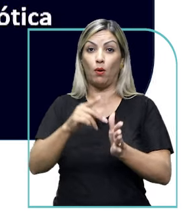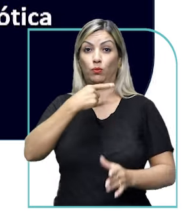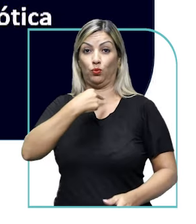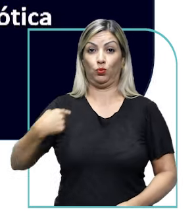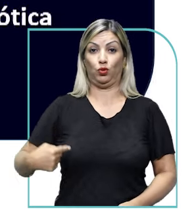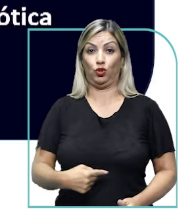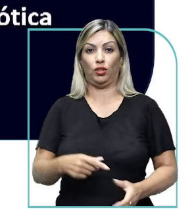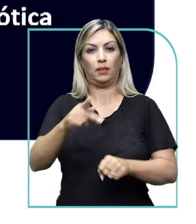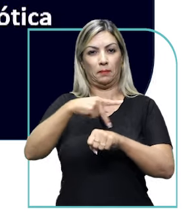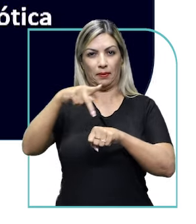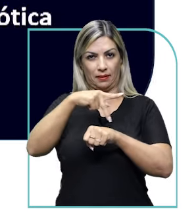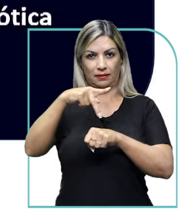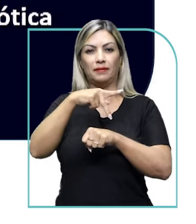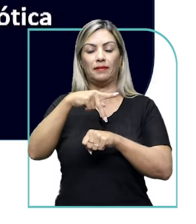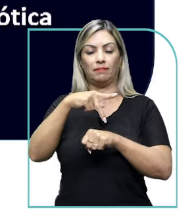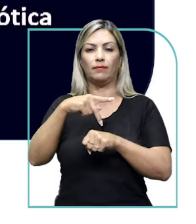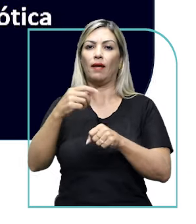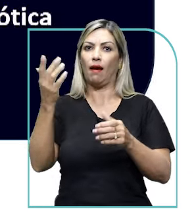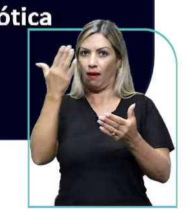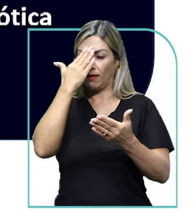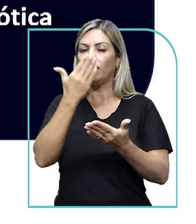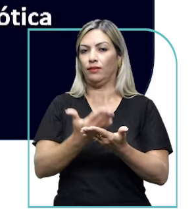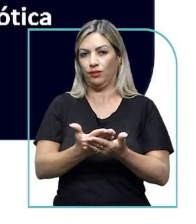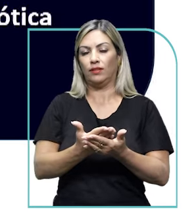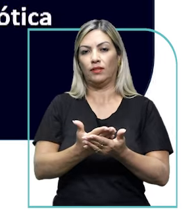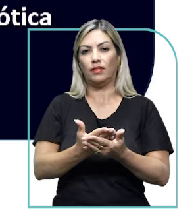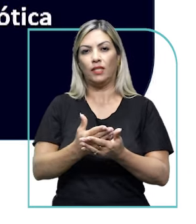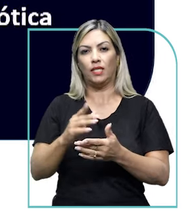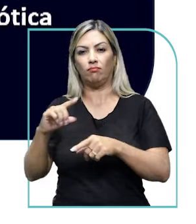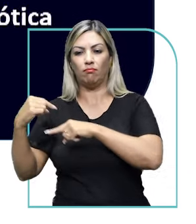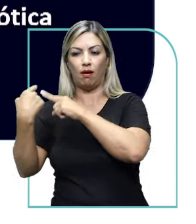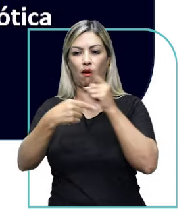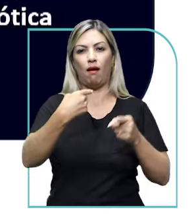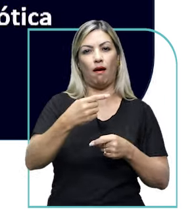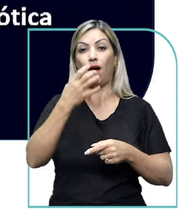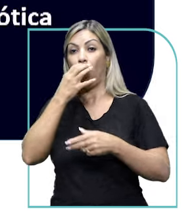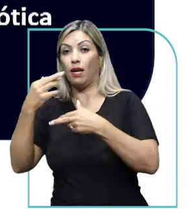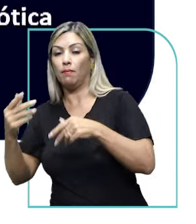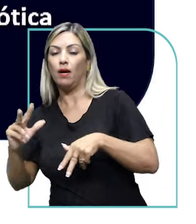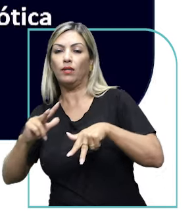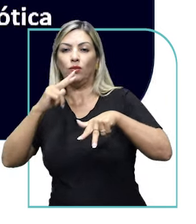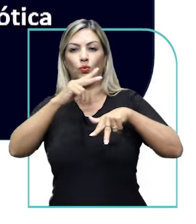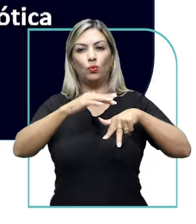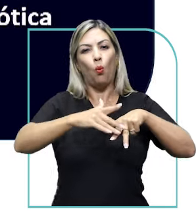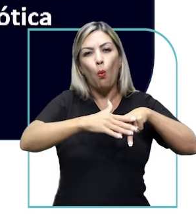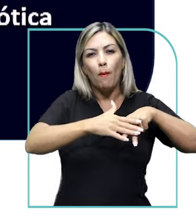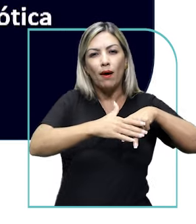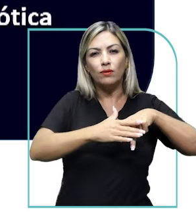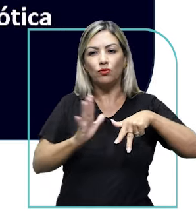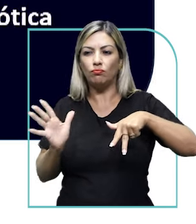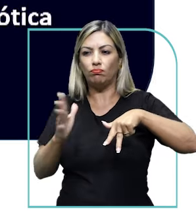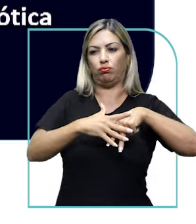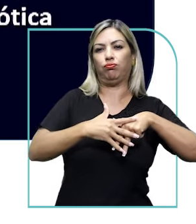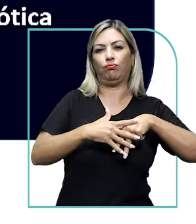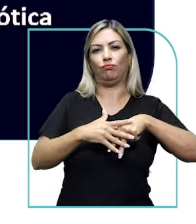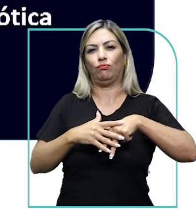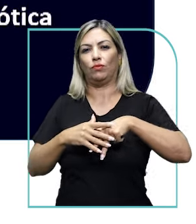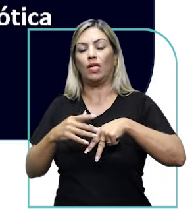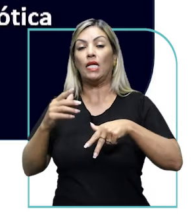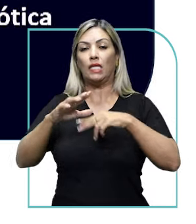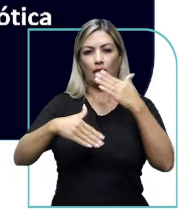Acredita-se que o vírus tenha sido transmitido de animais para humanos, em um processo chamado transmissão